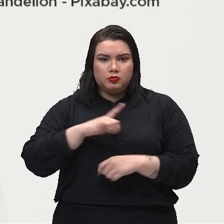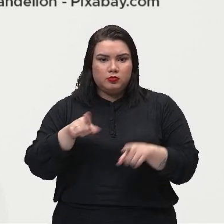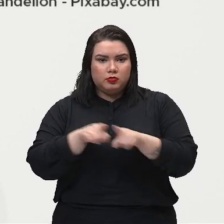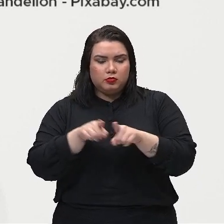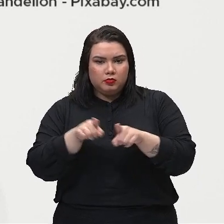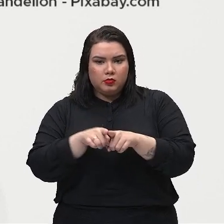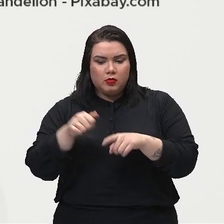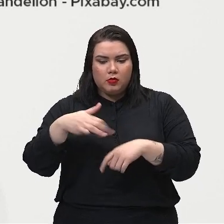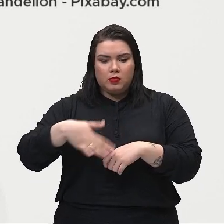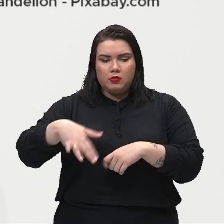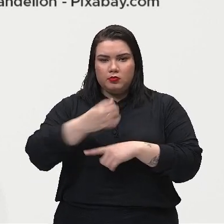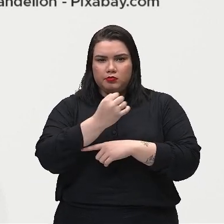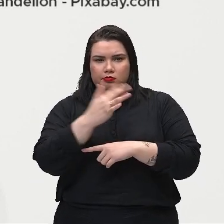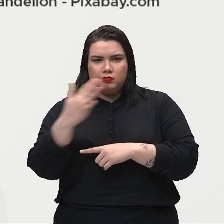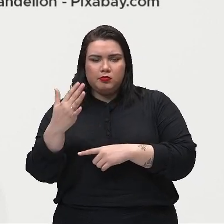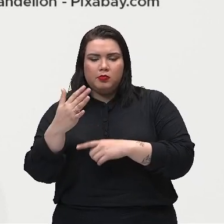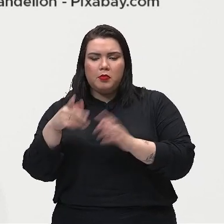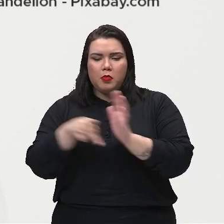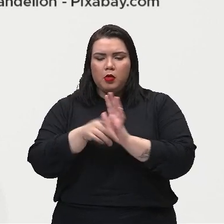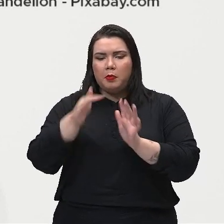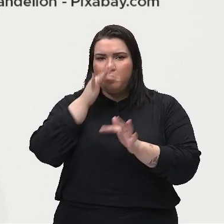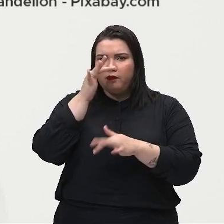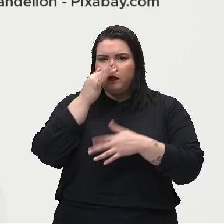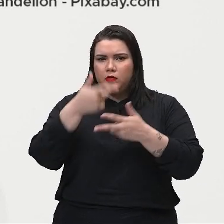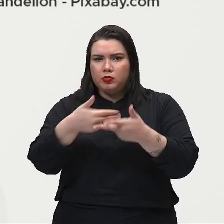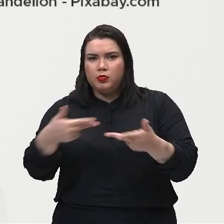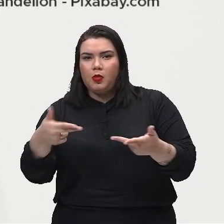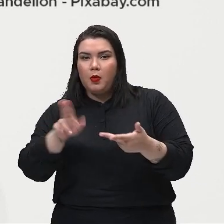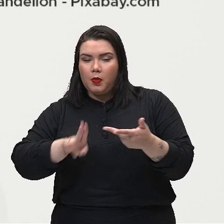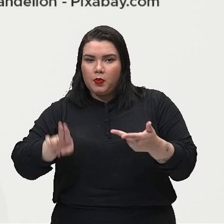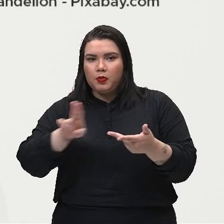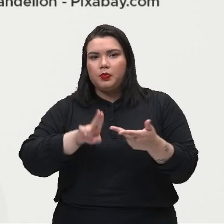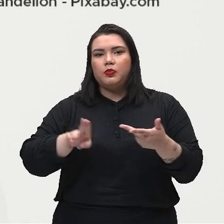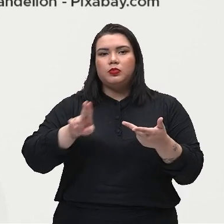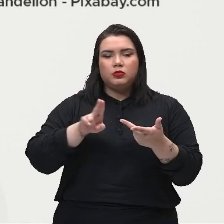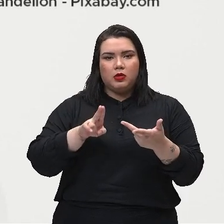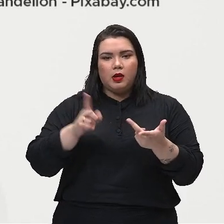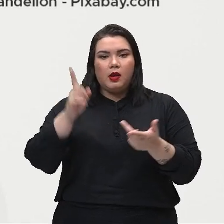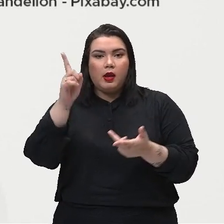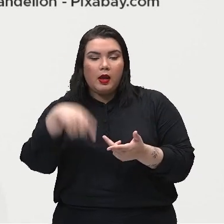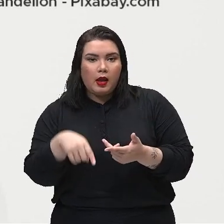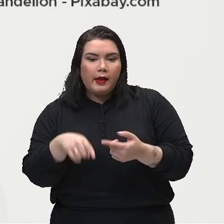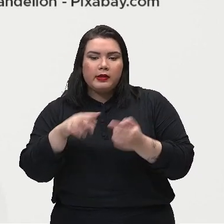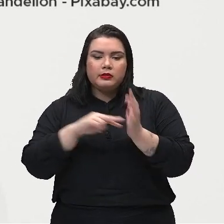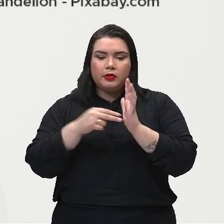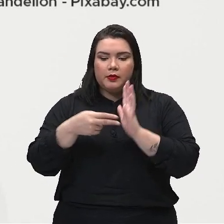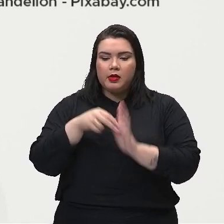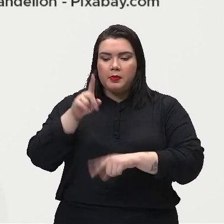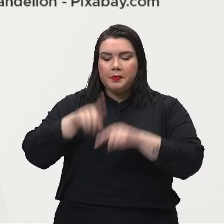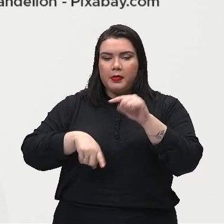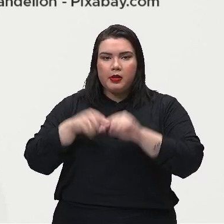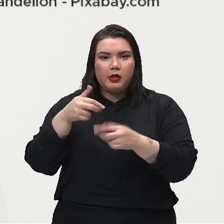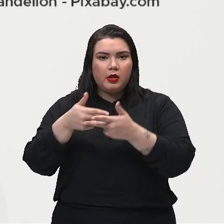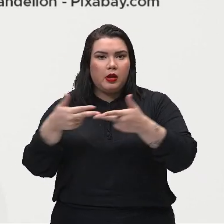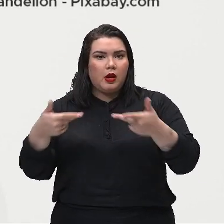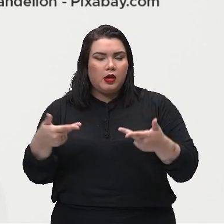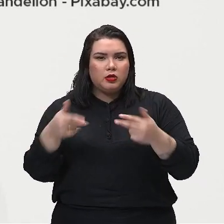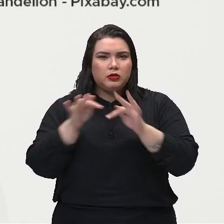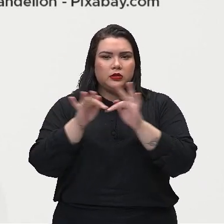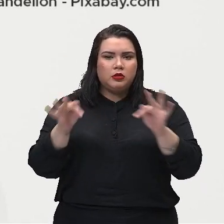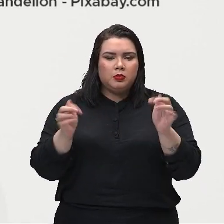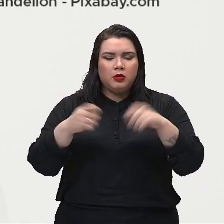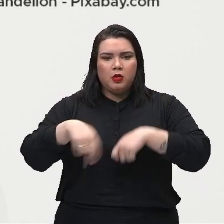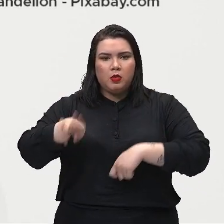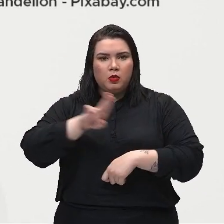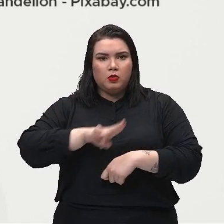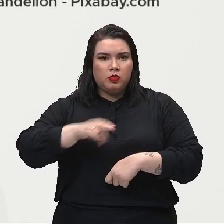jardinagem, tá? Então, todos eles são exemplos de máquinas simples, tá? No seu, que são muito